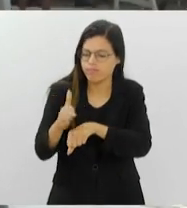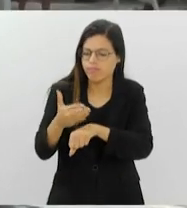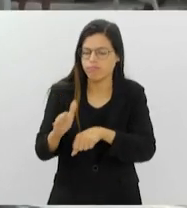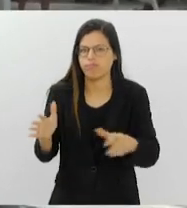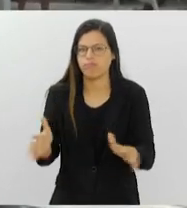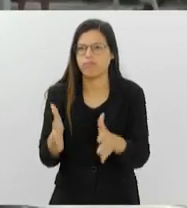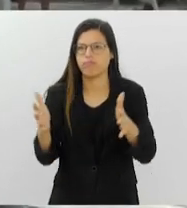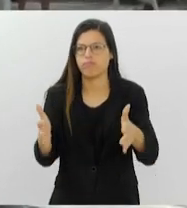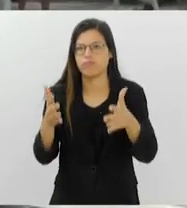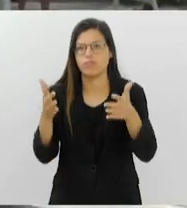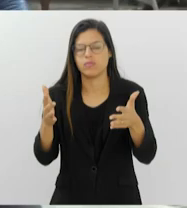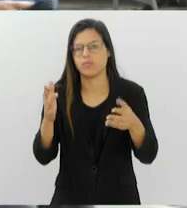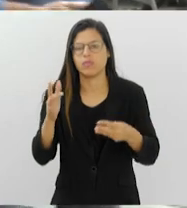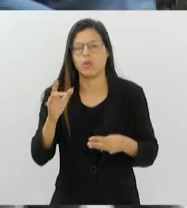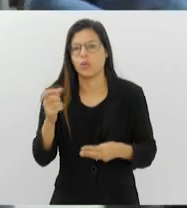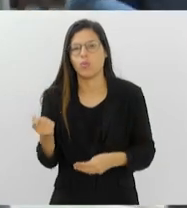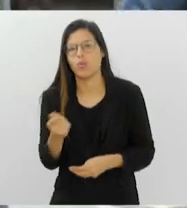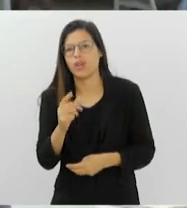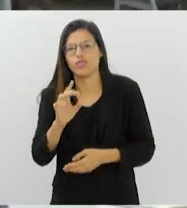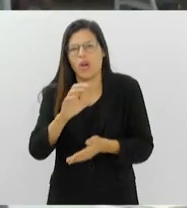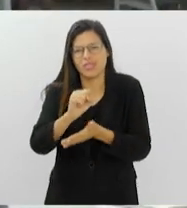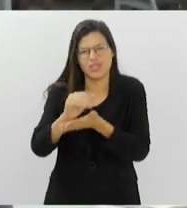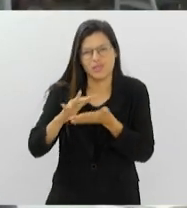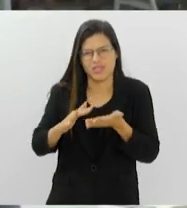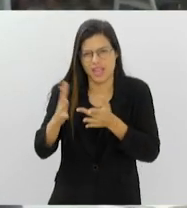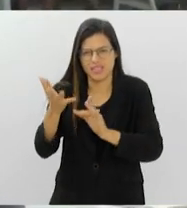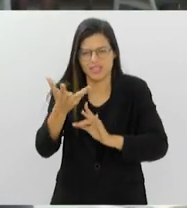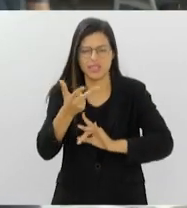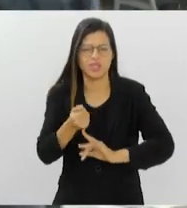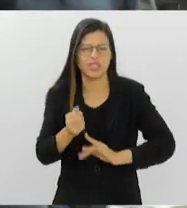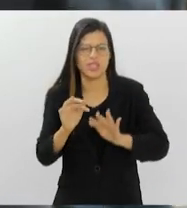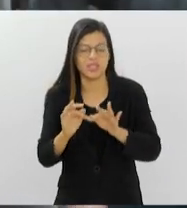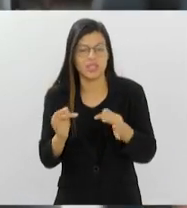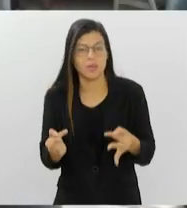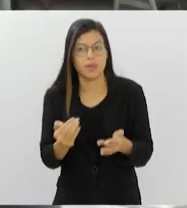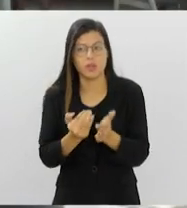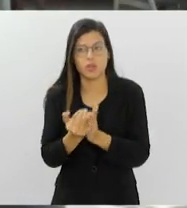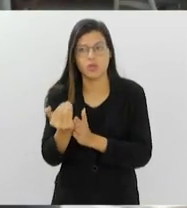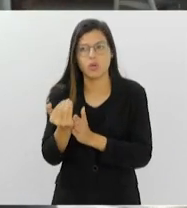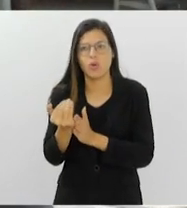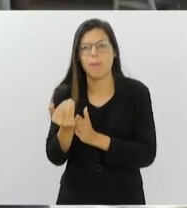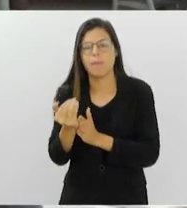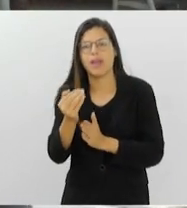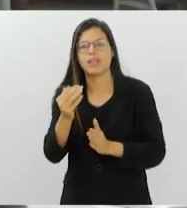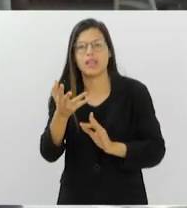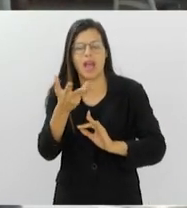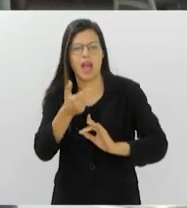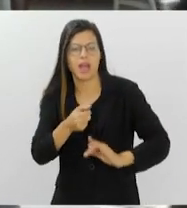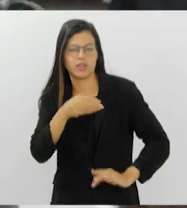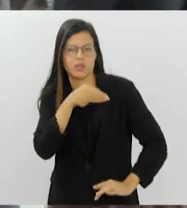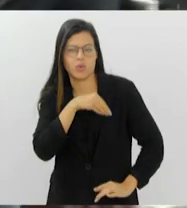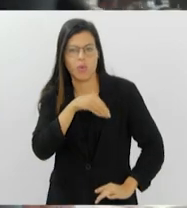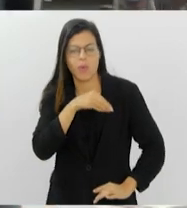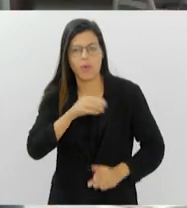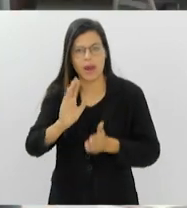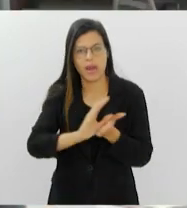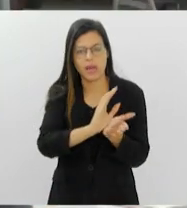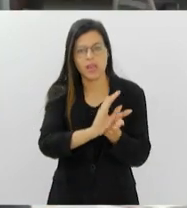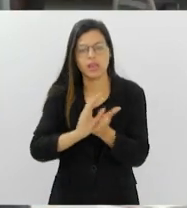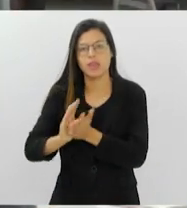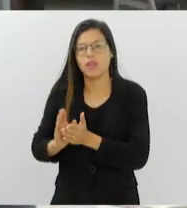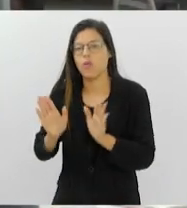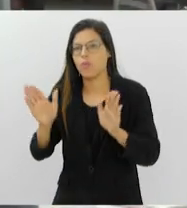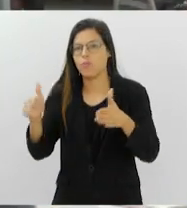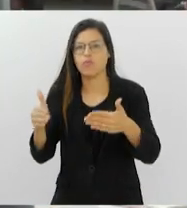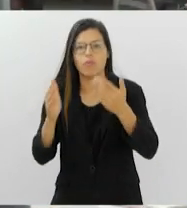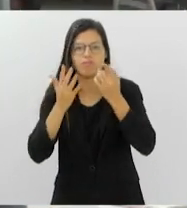artística, simplesmente? Então, gente começa num primeiro momento com um projeto Arte Tirando Renda, que é um projeto voltado ao carnaval e à estética. E